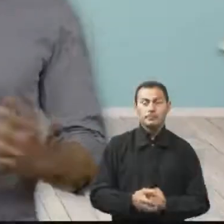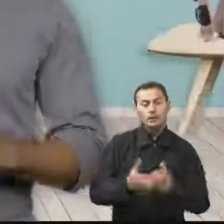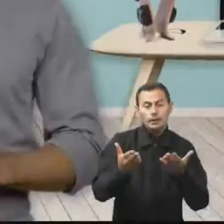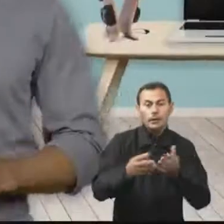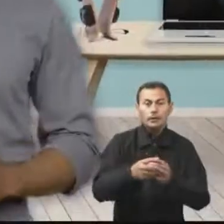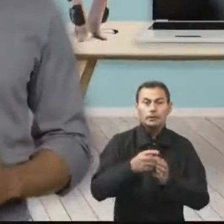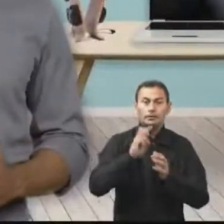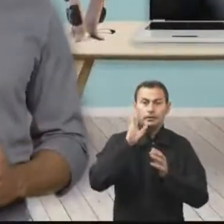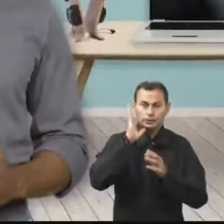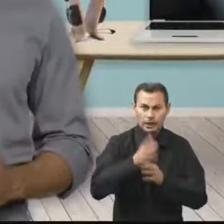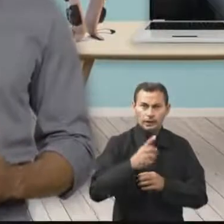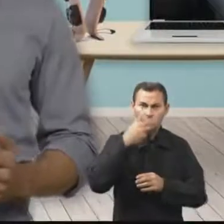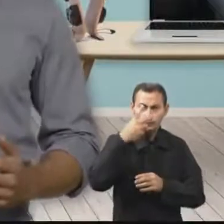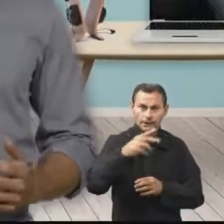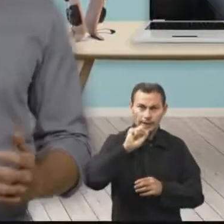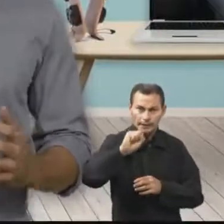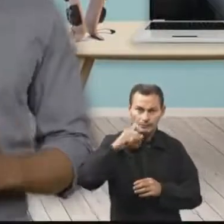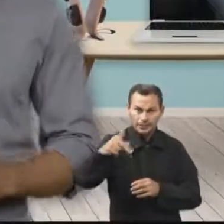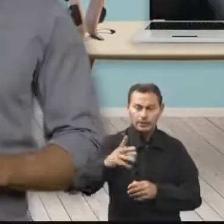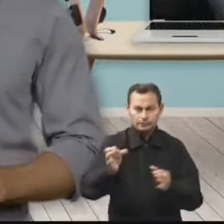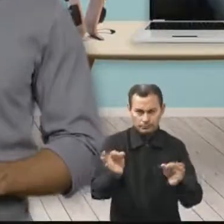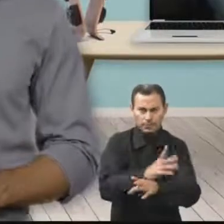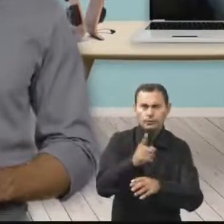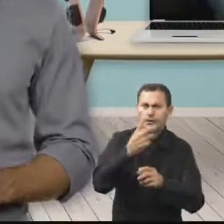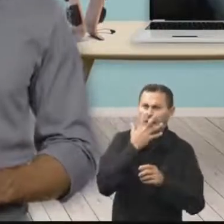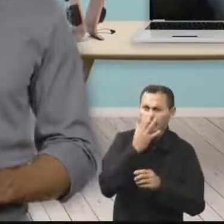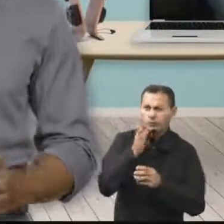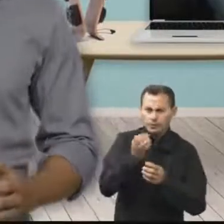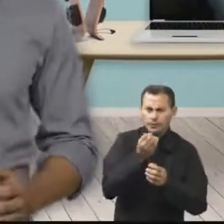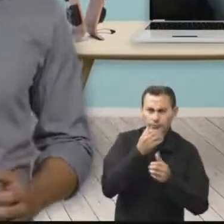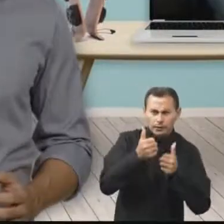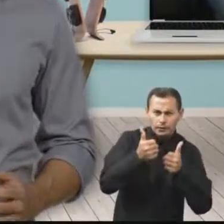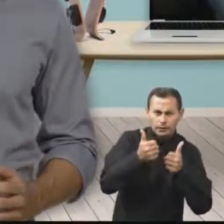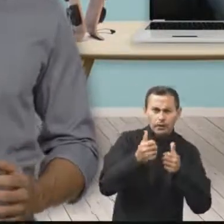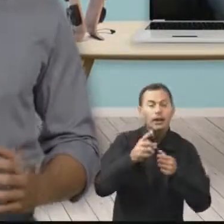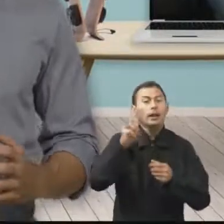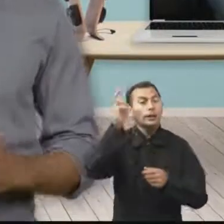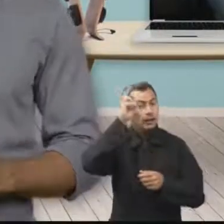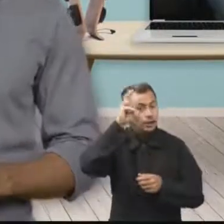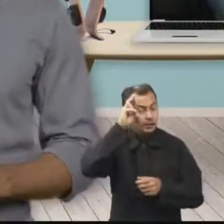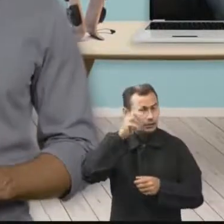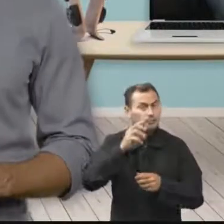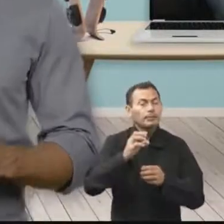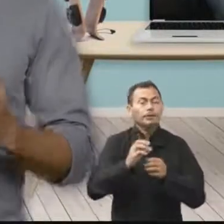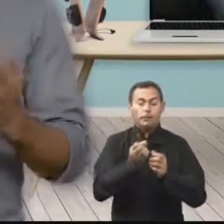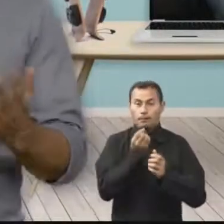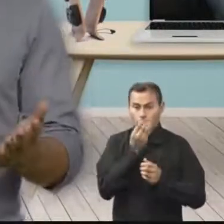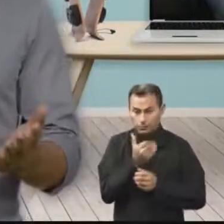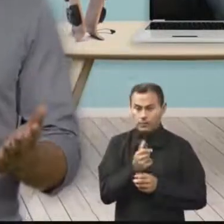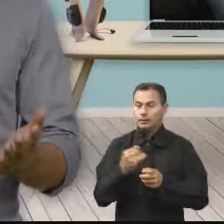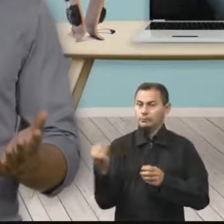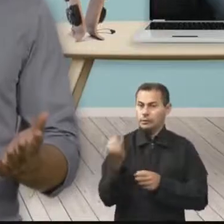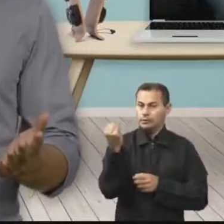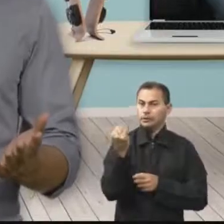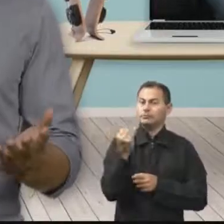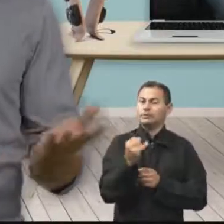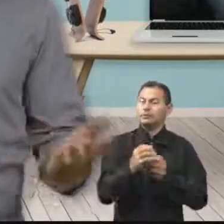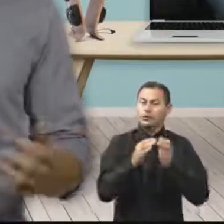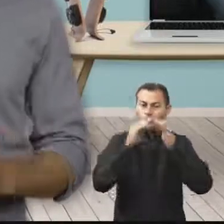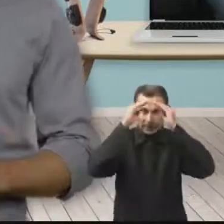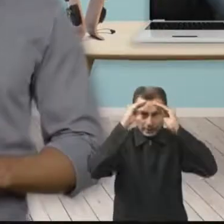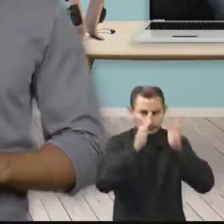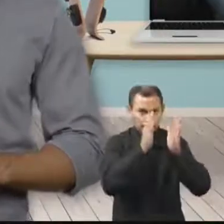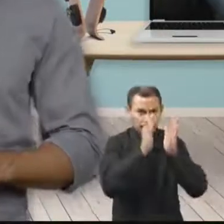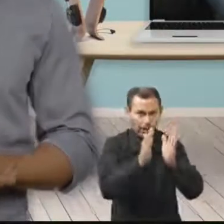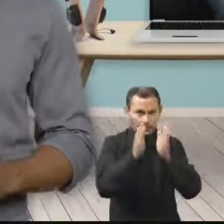duas SPs já foram finalizadas. Como você acha que está se saindo? Lembre-se de que pra se dar bem, é importante seguir as etapas,